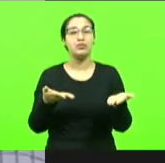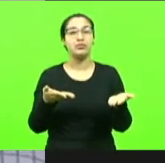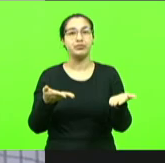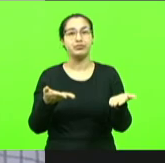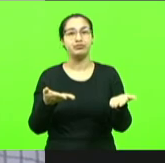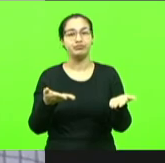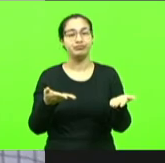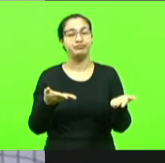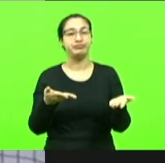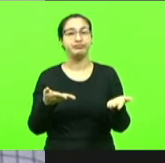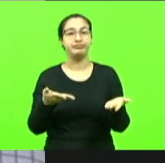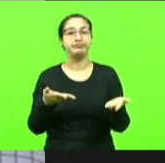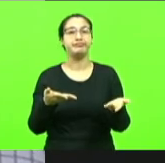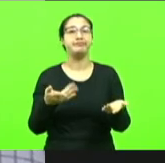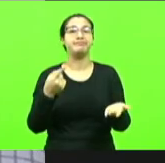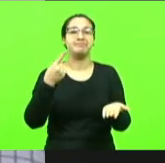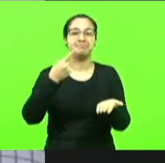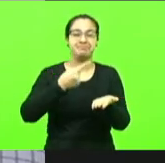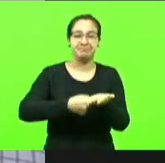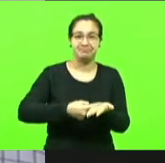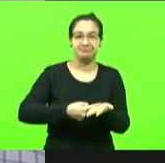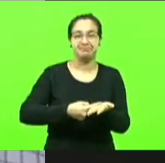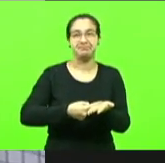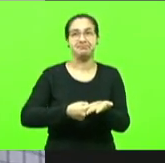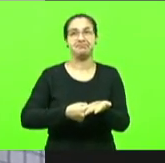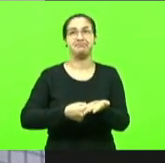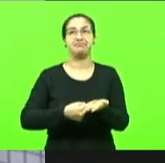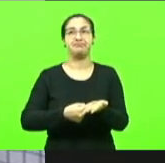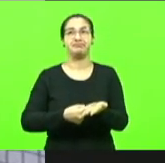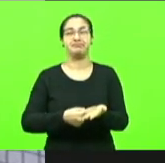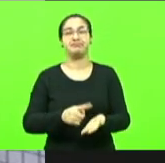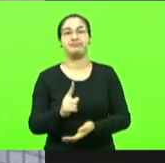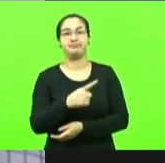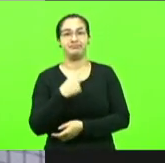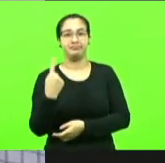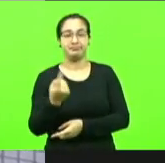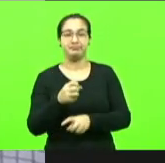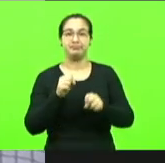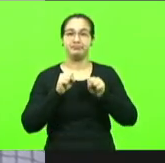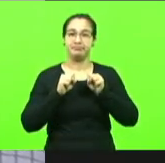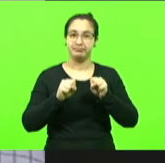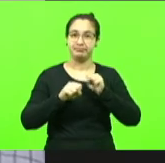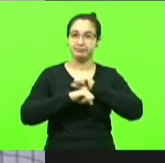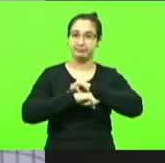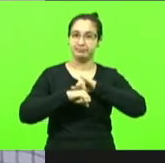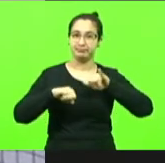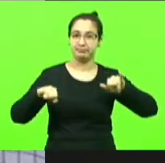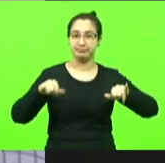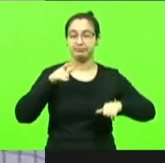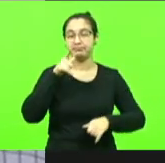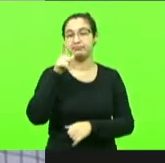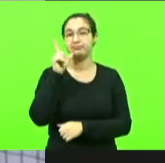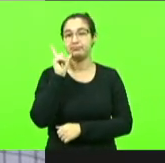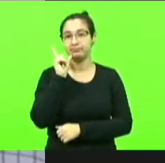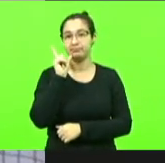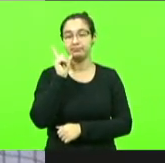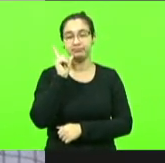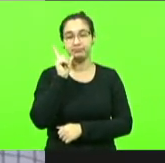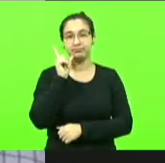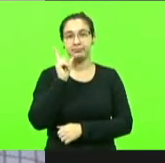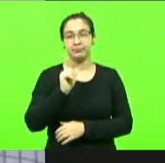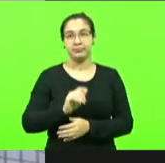comprometidos como nós podemos anunciar no dia de ontem eu vejo que